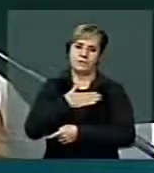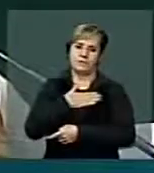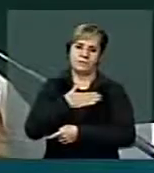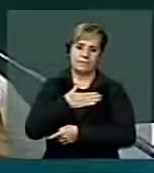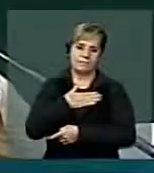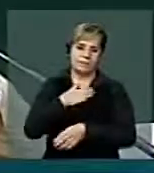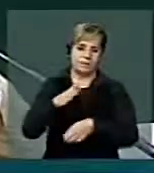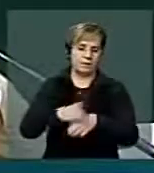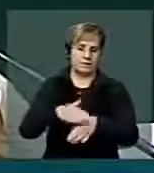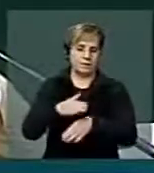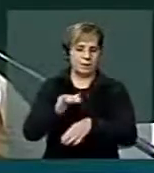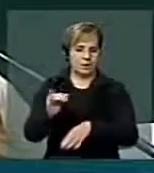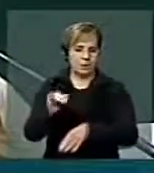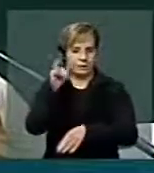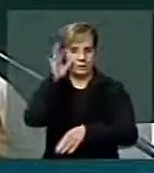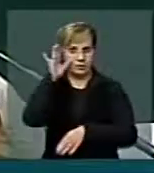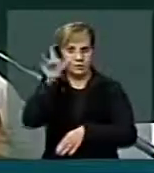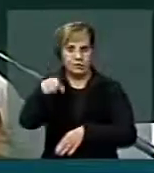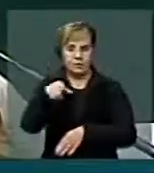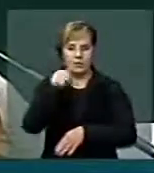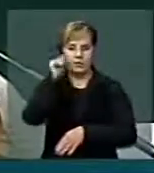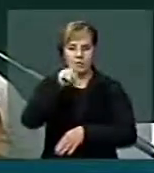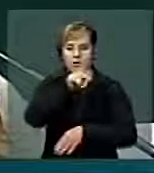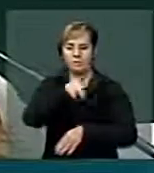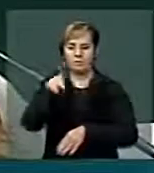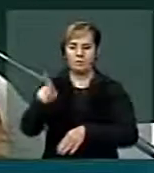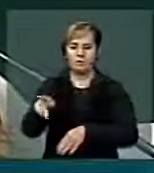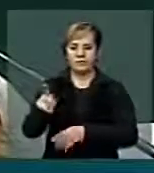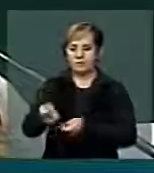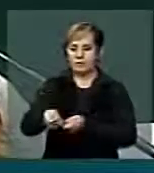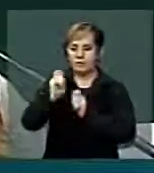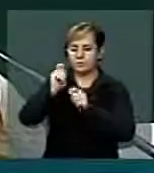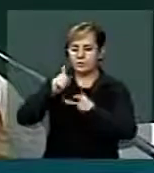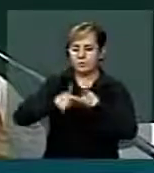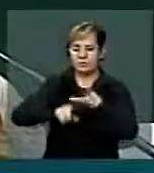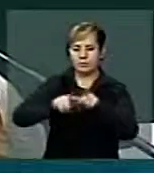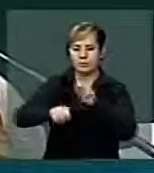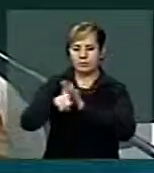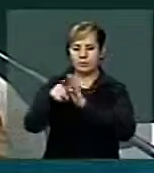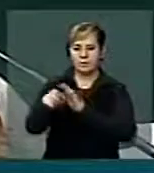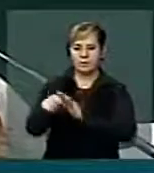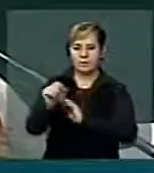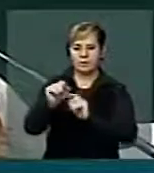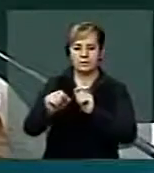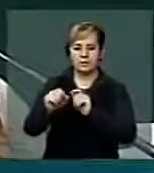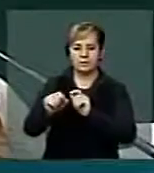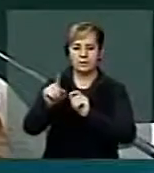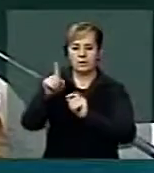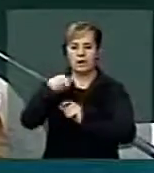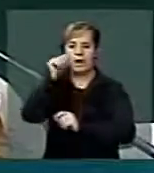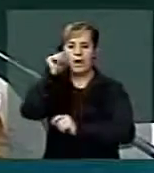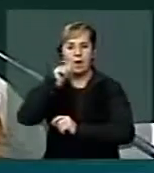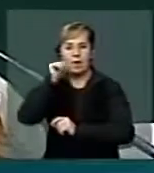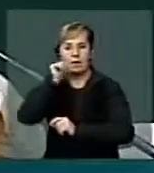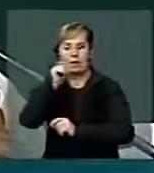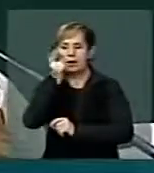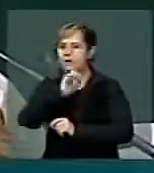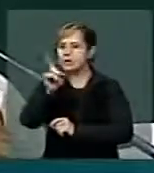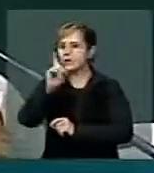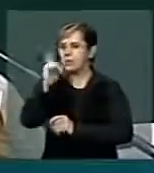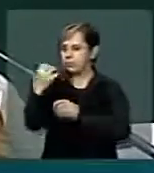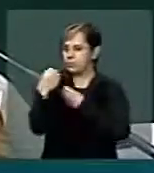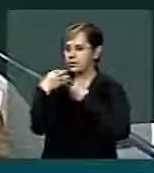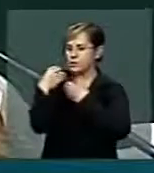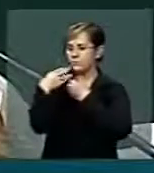que a professora do Pescando Letras foi exatamente aquela que não conseguiu me alfabetizar sozinha,